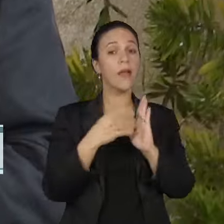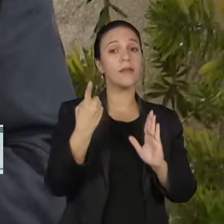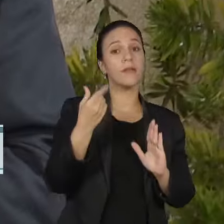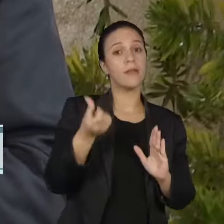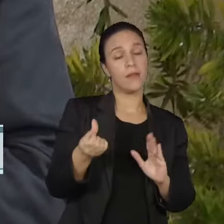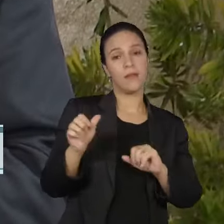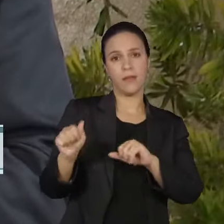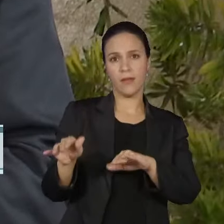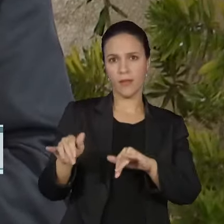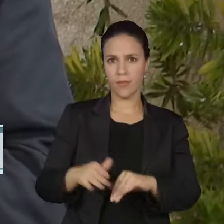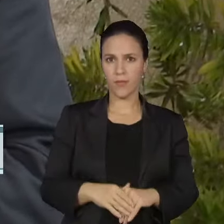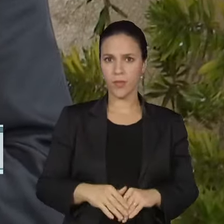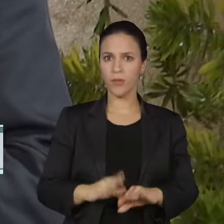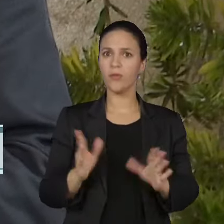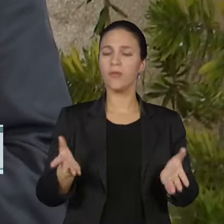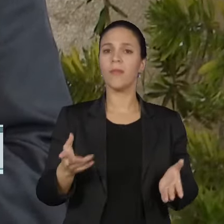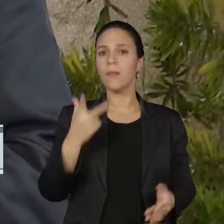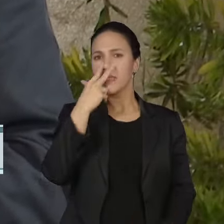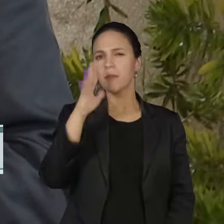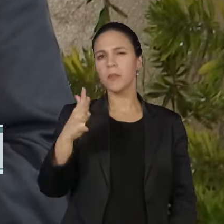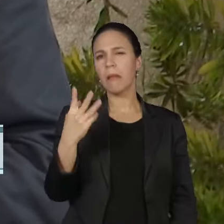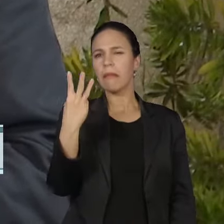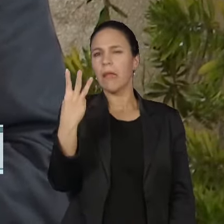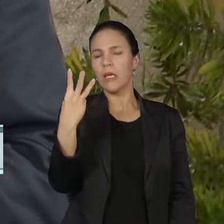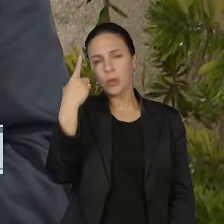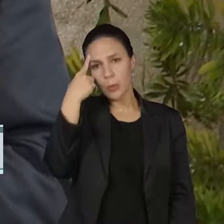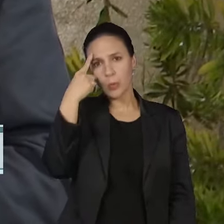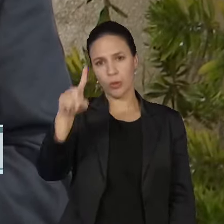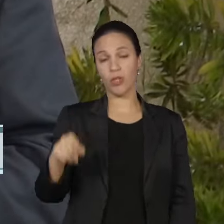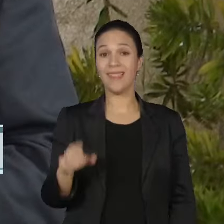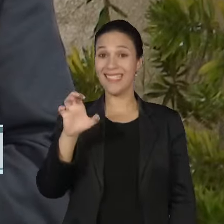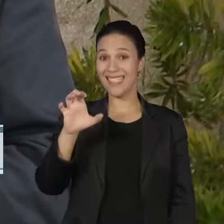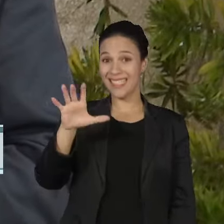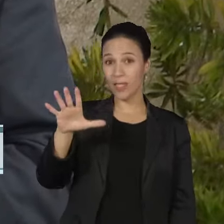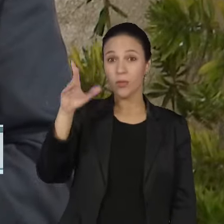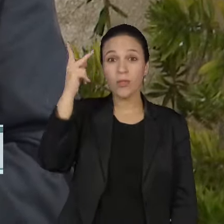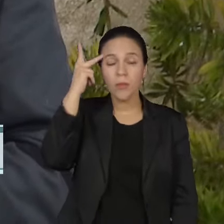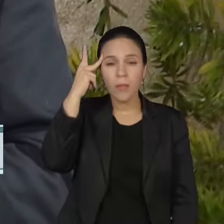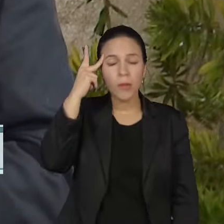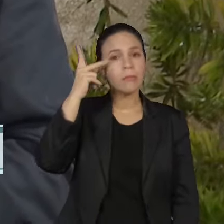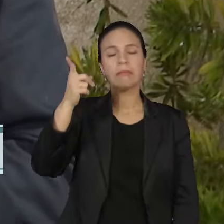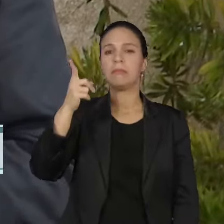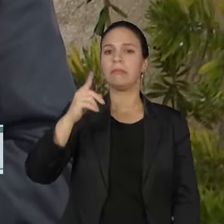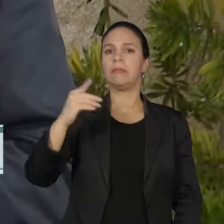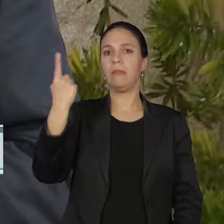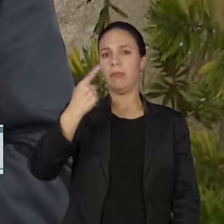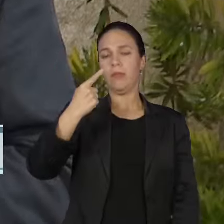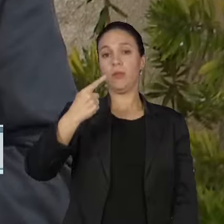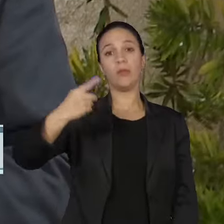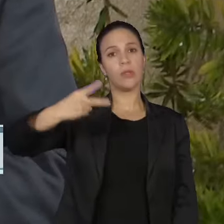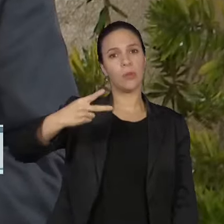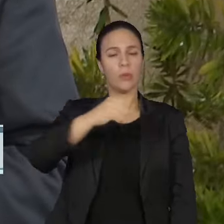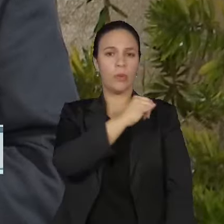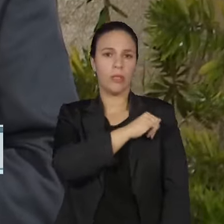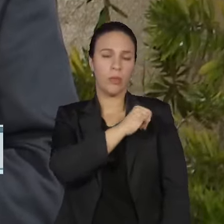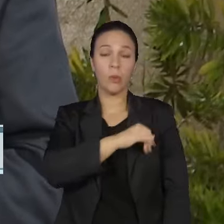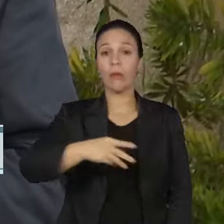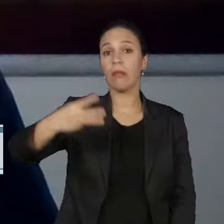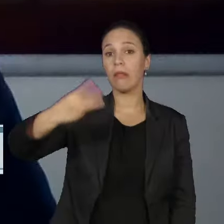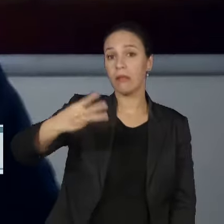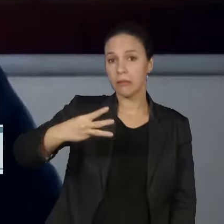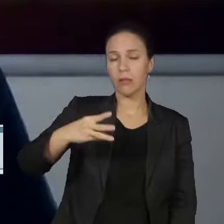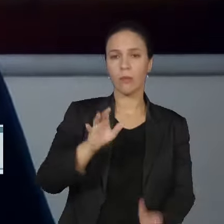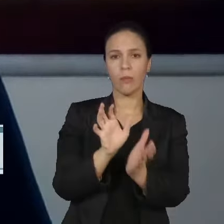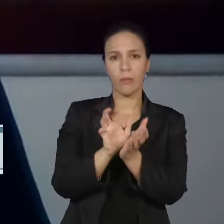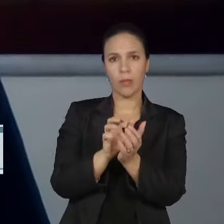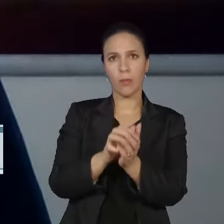Mais de três por dia, em média. O Estado de São Paulo lidera esse ranking, seguido do Rio de Janeiro, Pernambuco e Bahia.